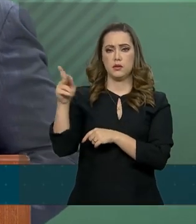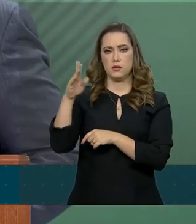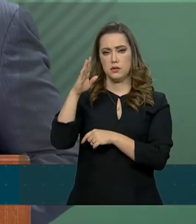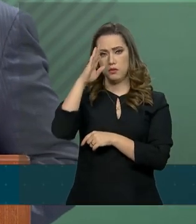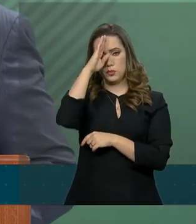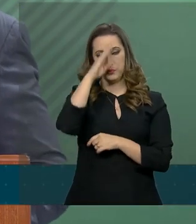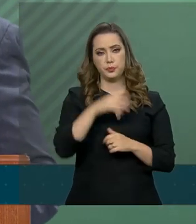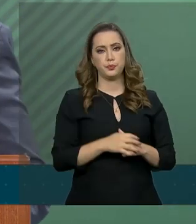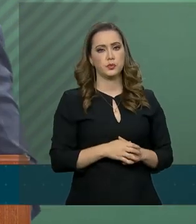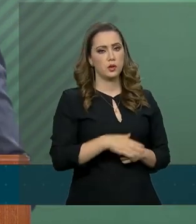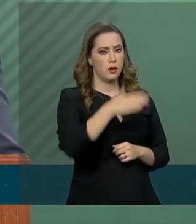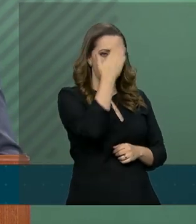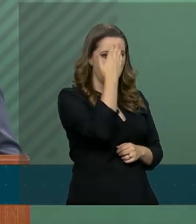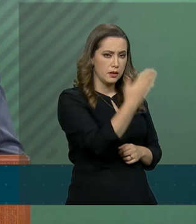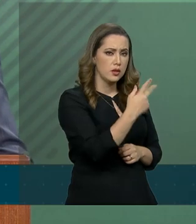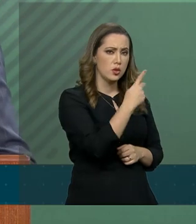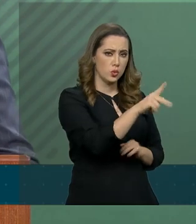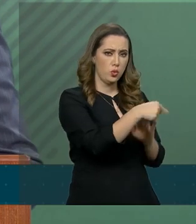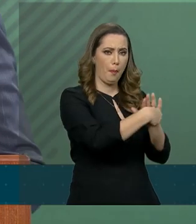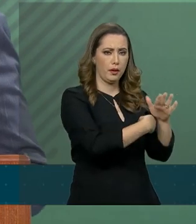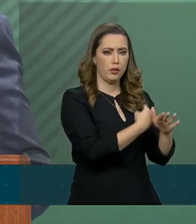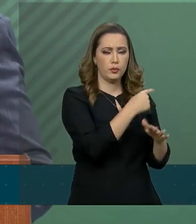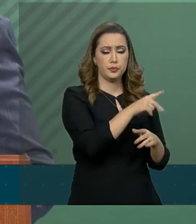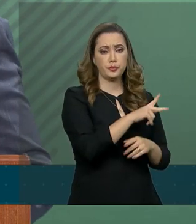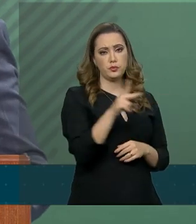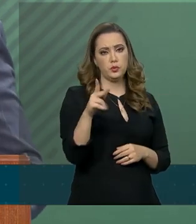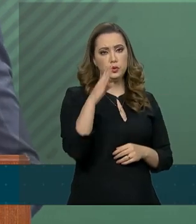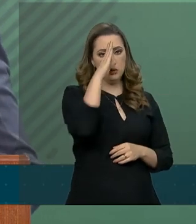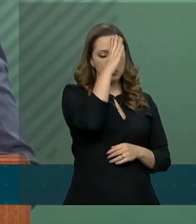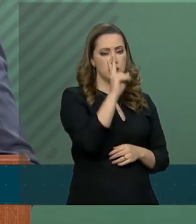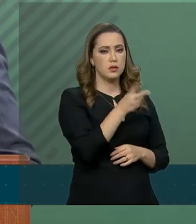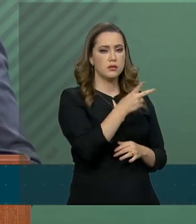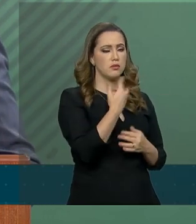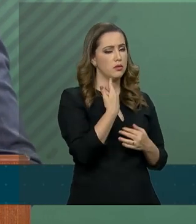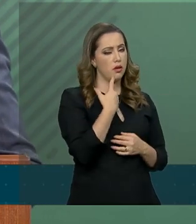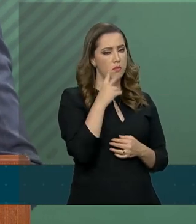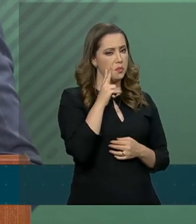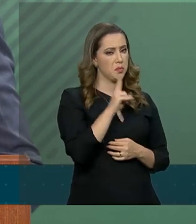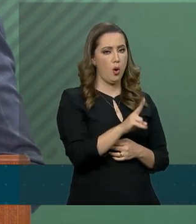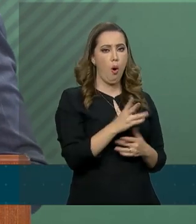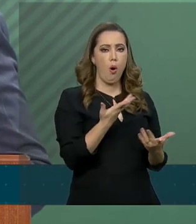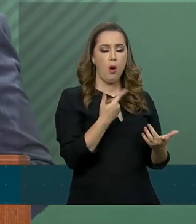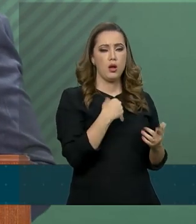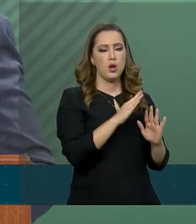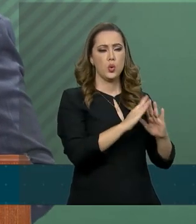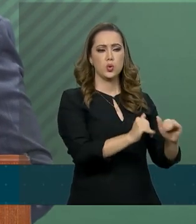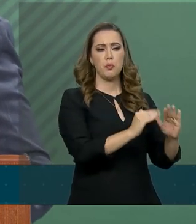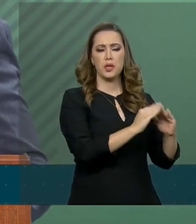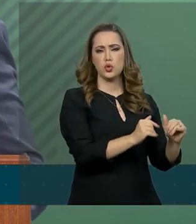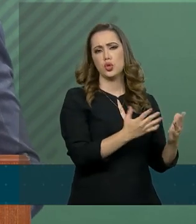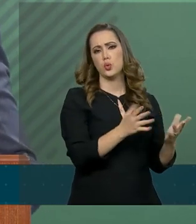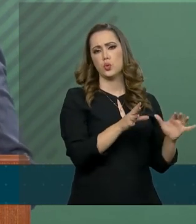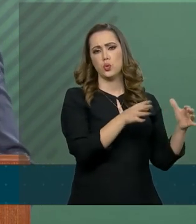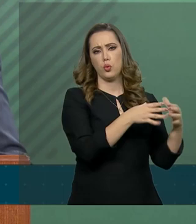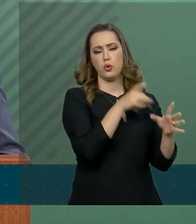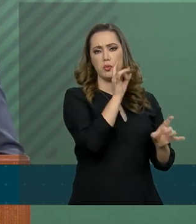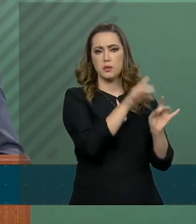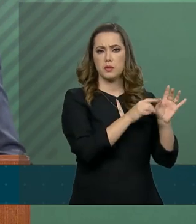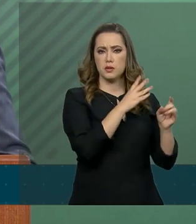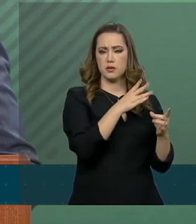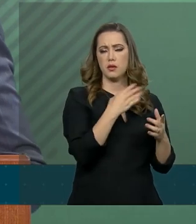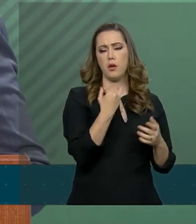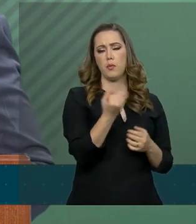pela sua pergunta. Quanto o presidente é aberto às demandas e às necessidades desse grupo tão especial para a sua